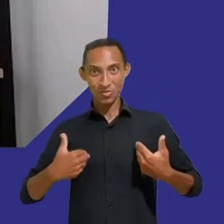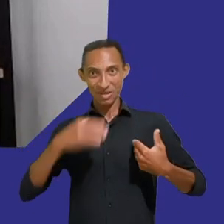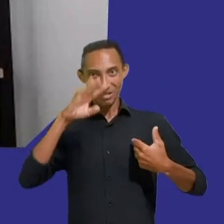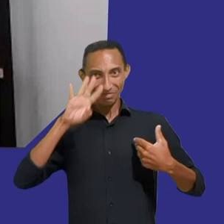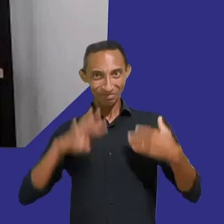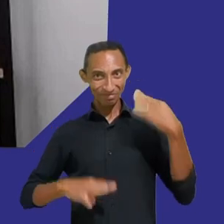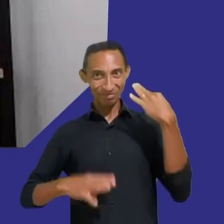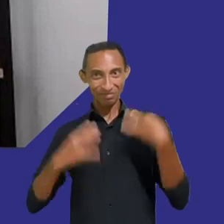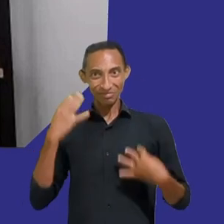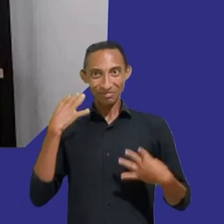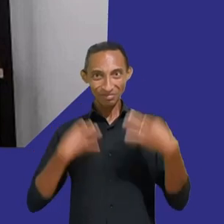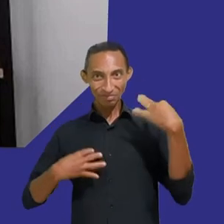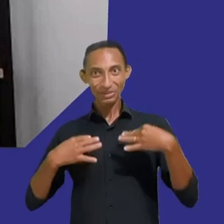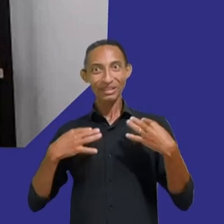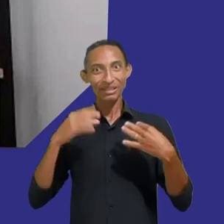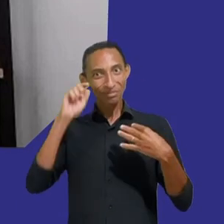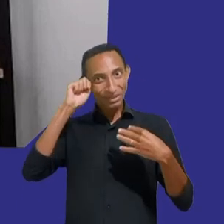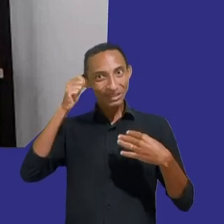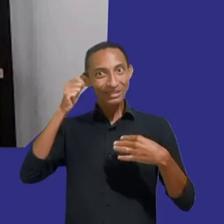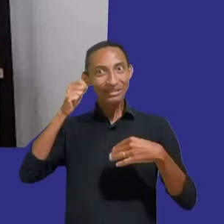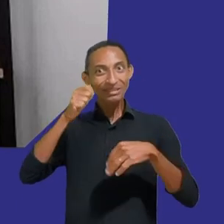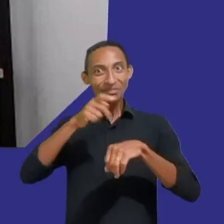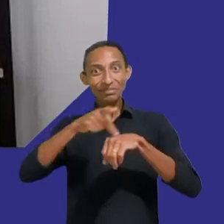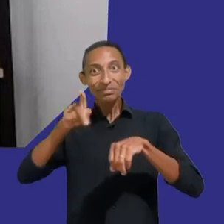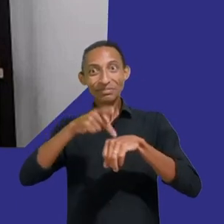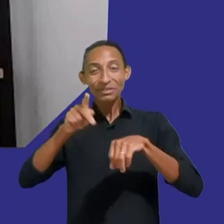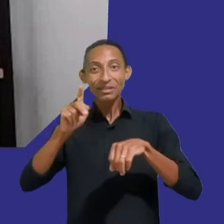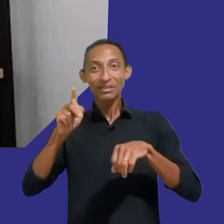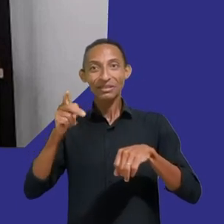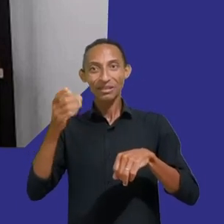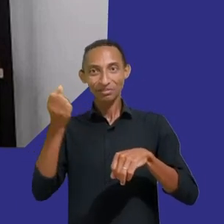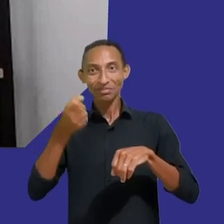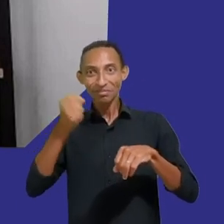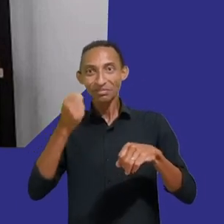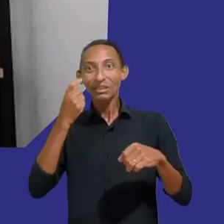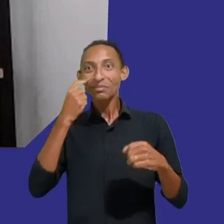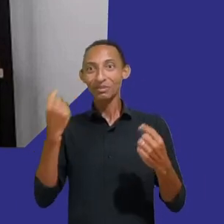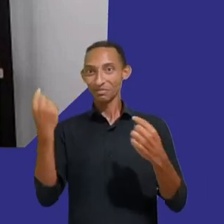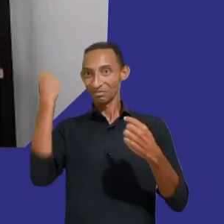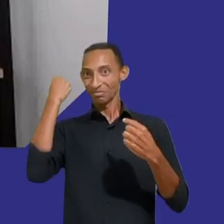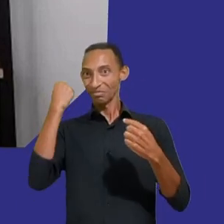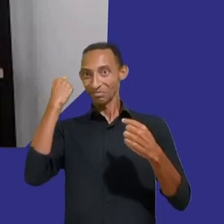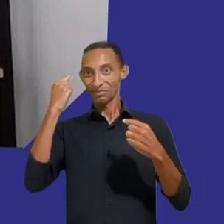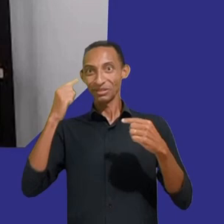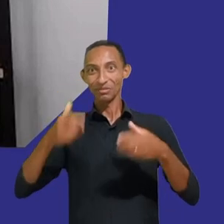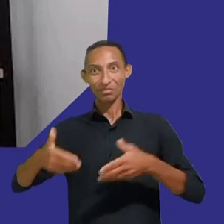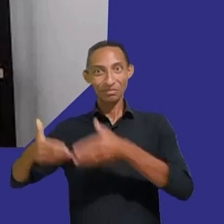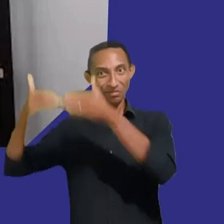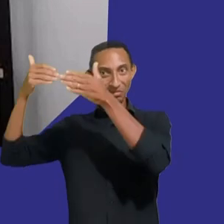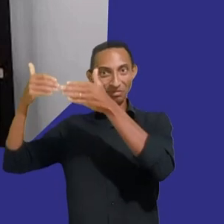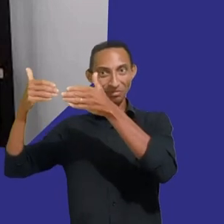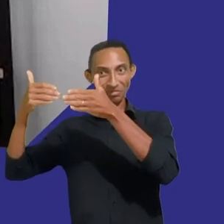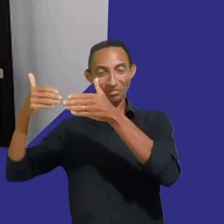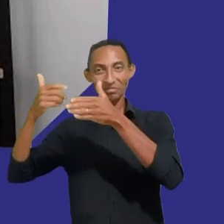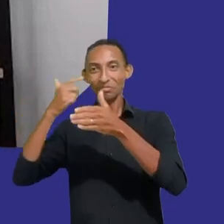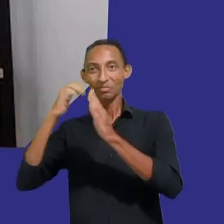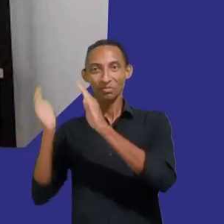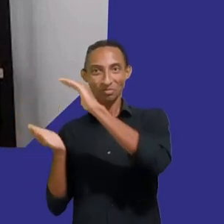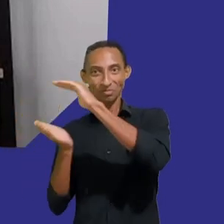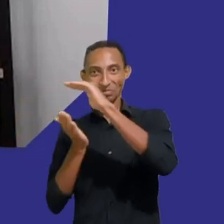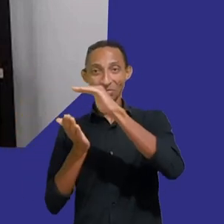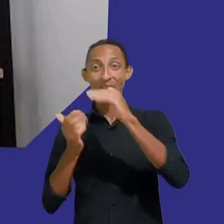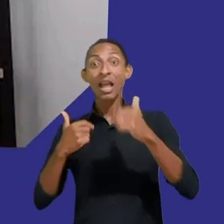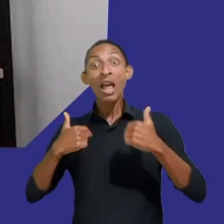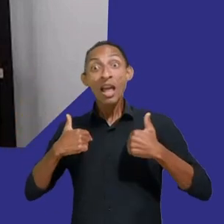Atrás de mim tem uma estante cheia de livros e também tem algumas plantinhas nela. Assim como eu, os convidados e as convidadas desse